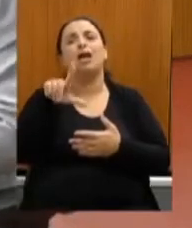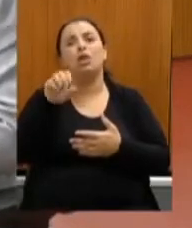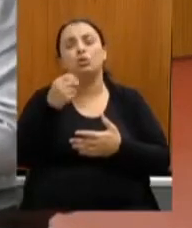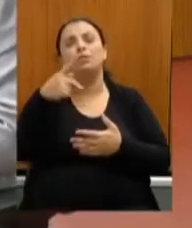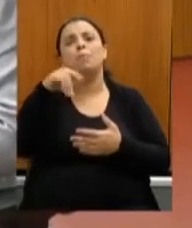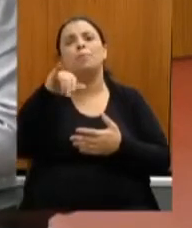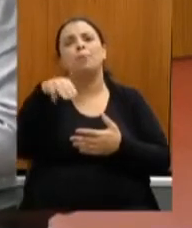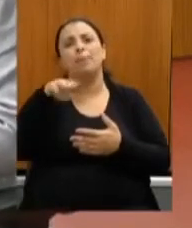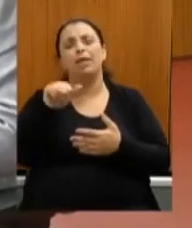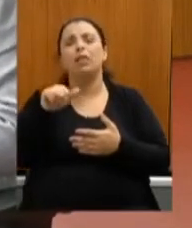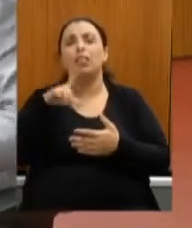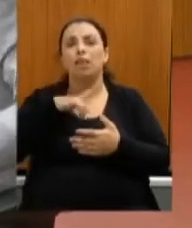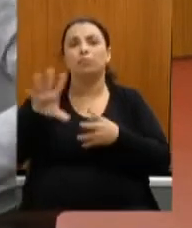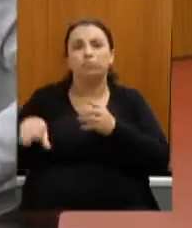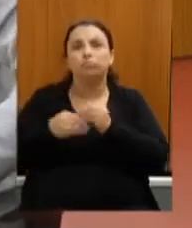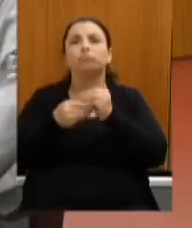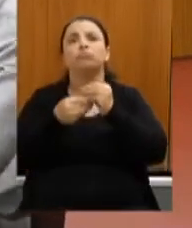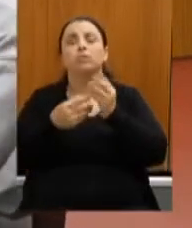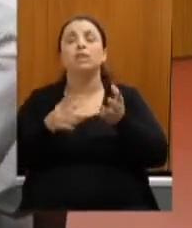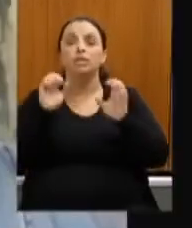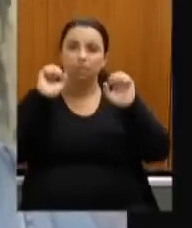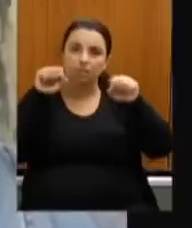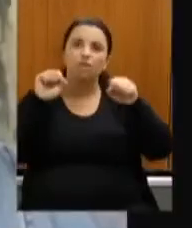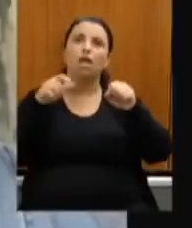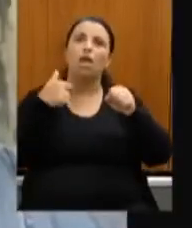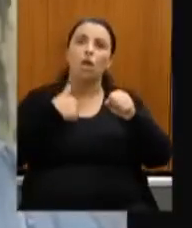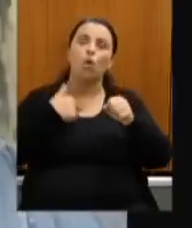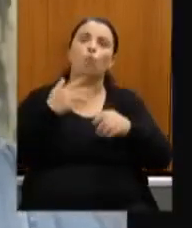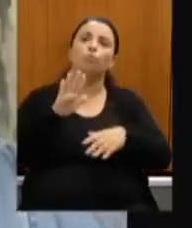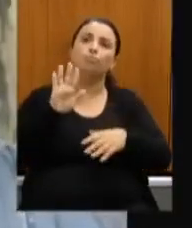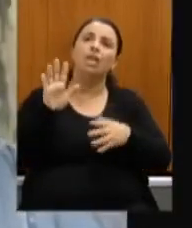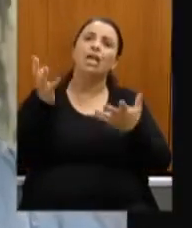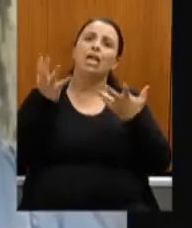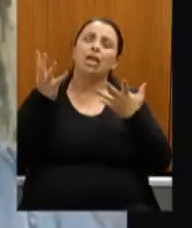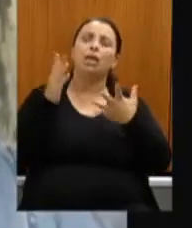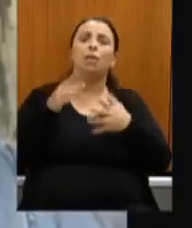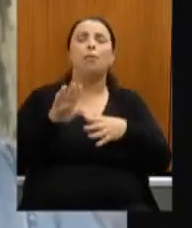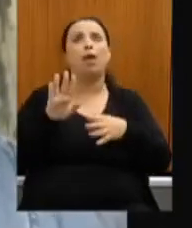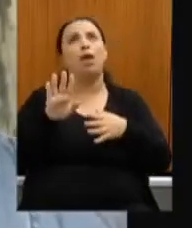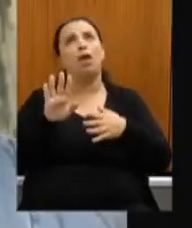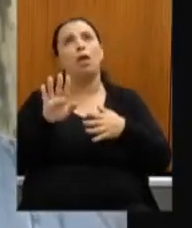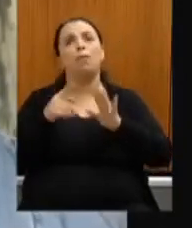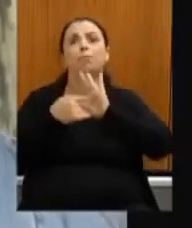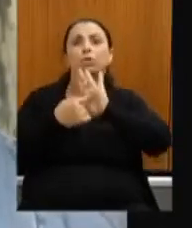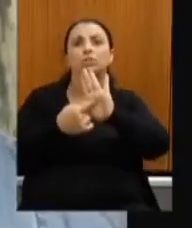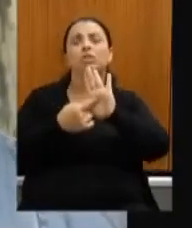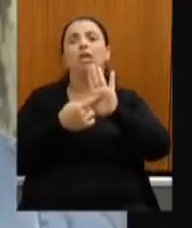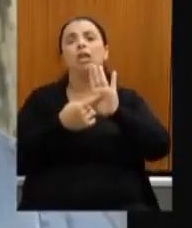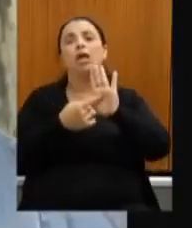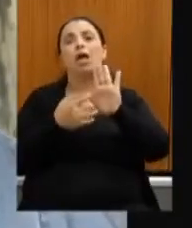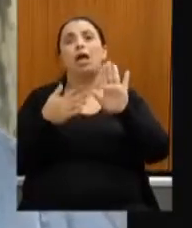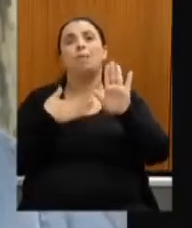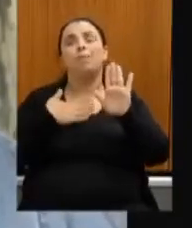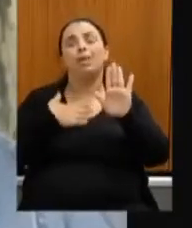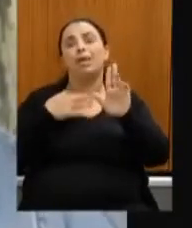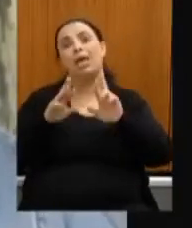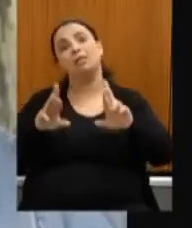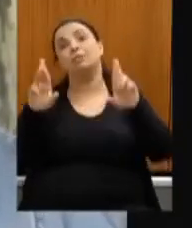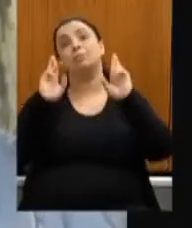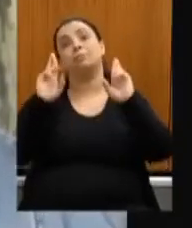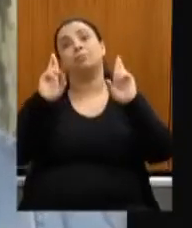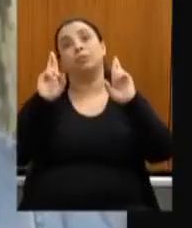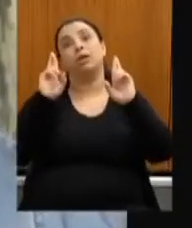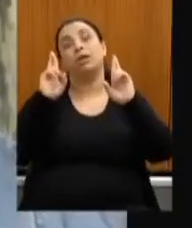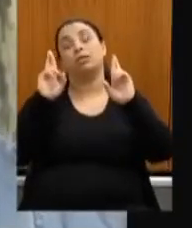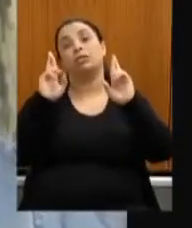sim presidente eu queria primeiro manifestar aí a minha vamos dizer assim a minha expectativa